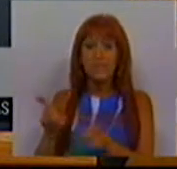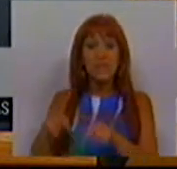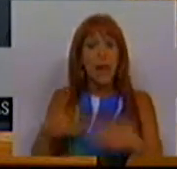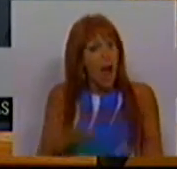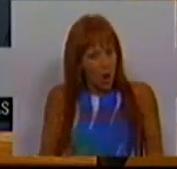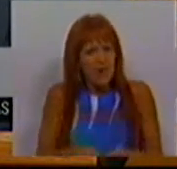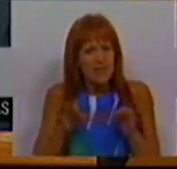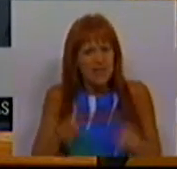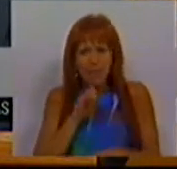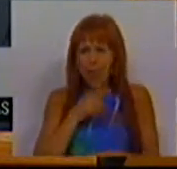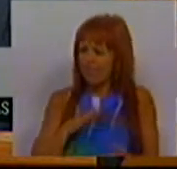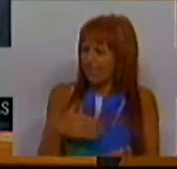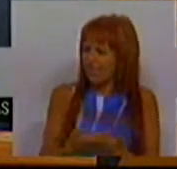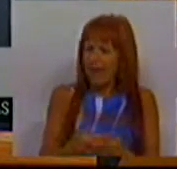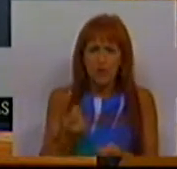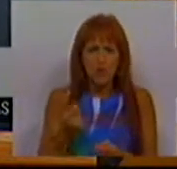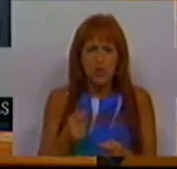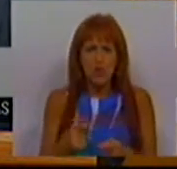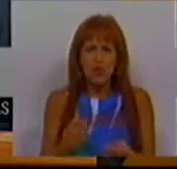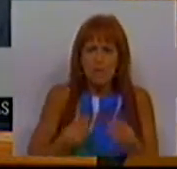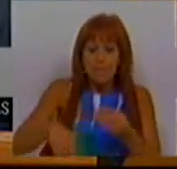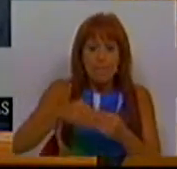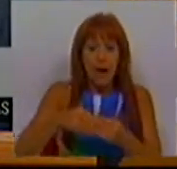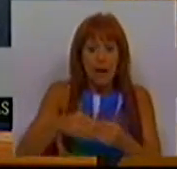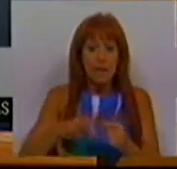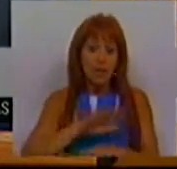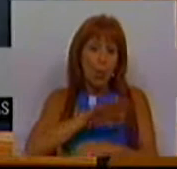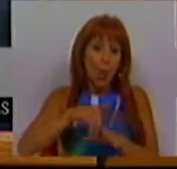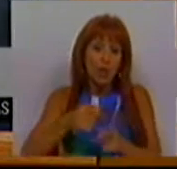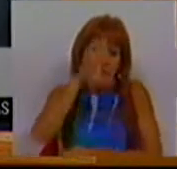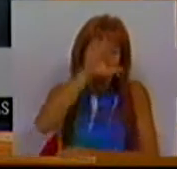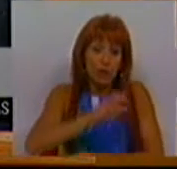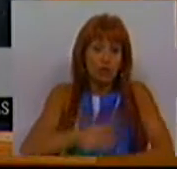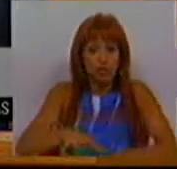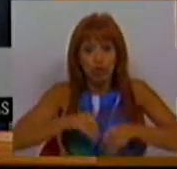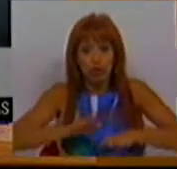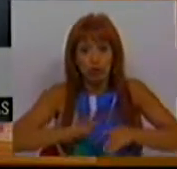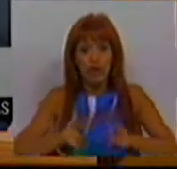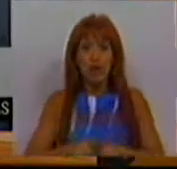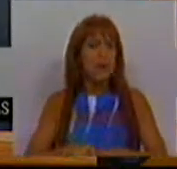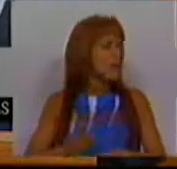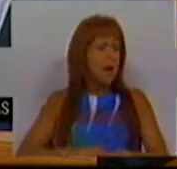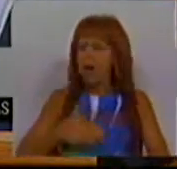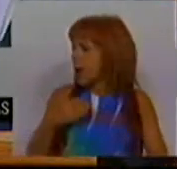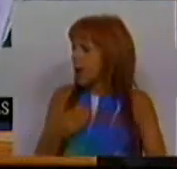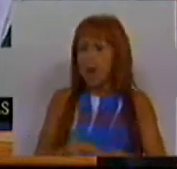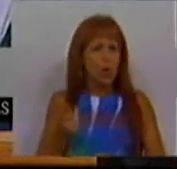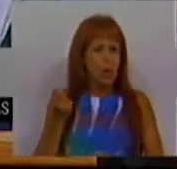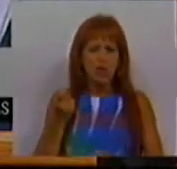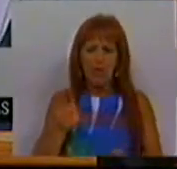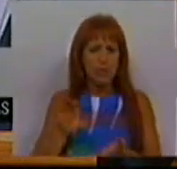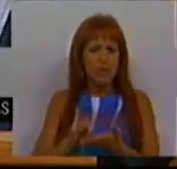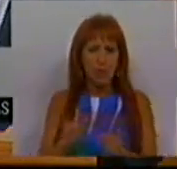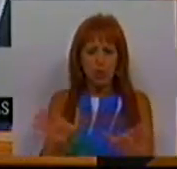também agora poderão implicar custos globais acrescidos num contexto em que o Governo já admitiu que não reforçaria as verbas